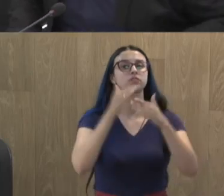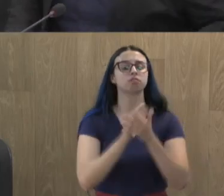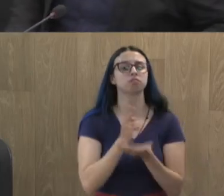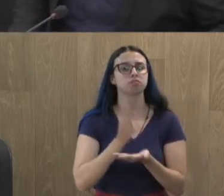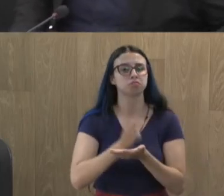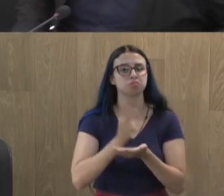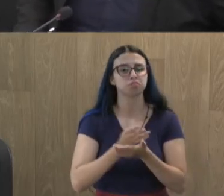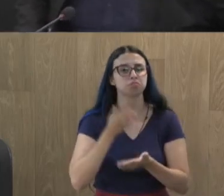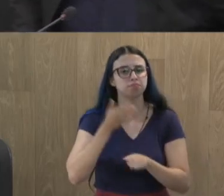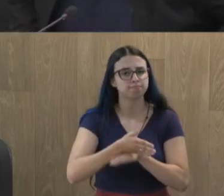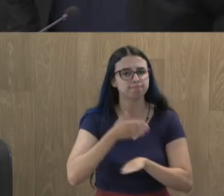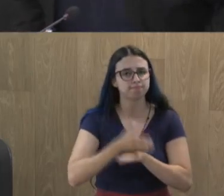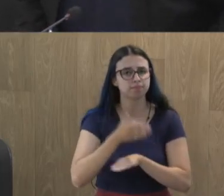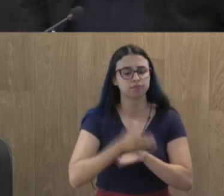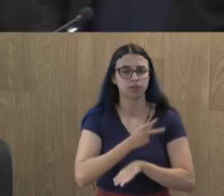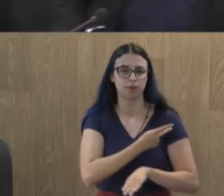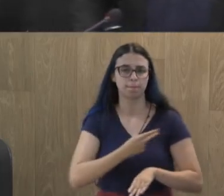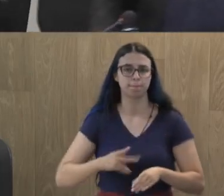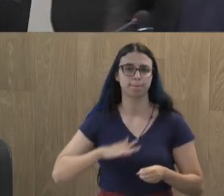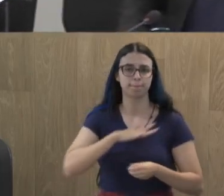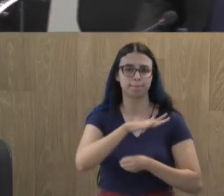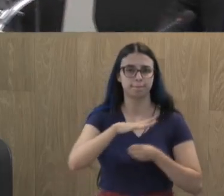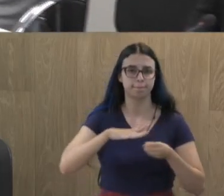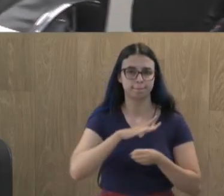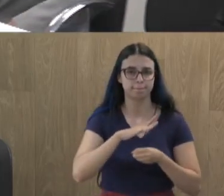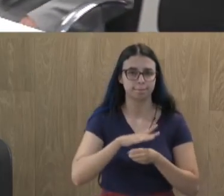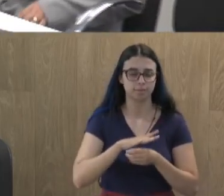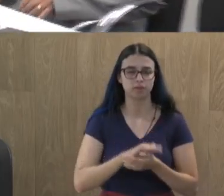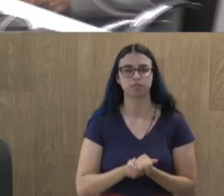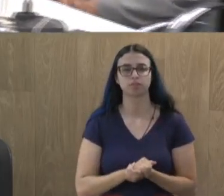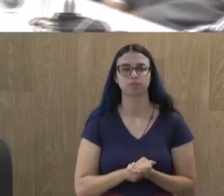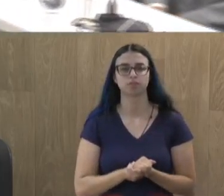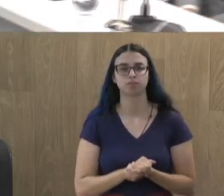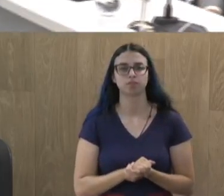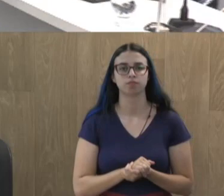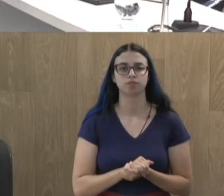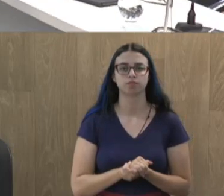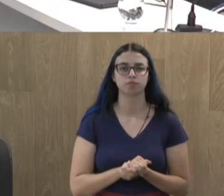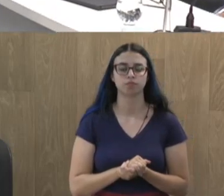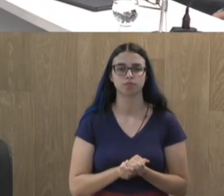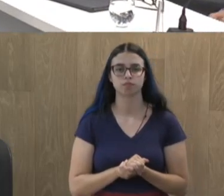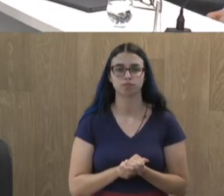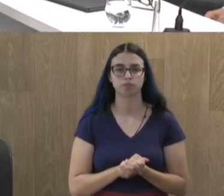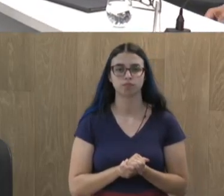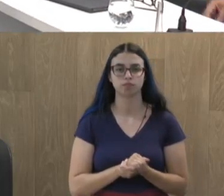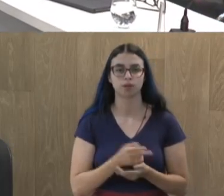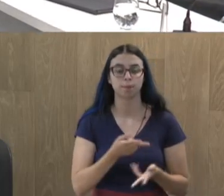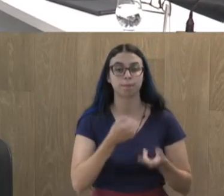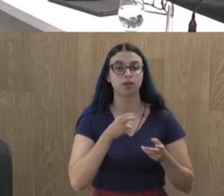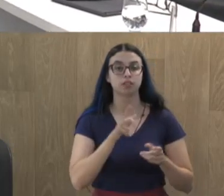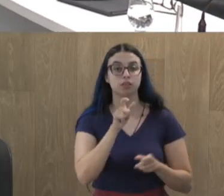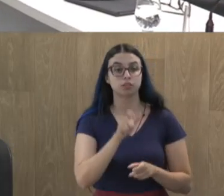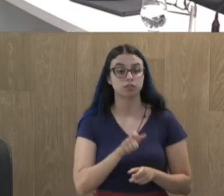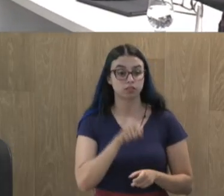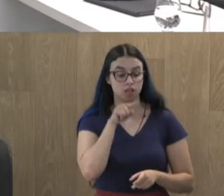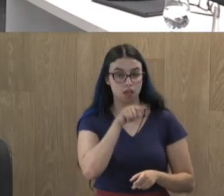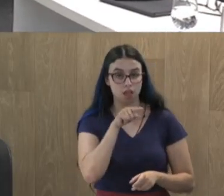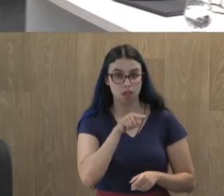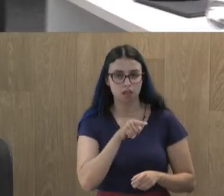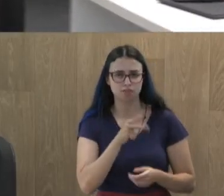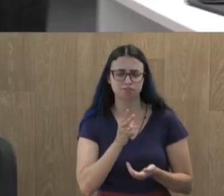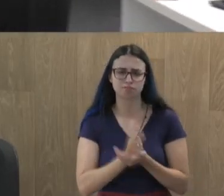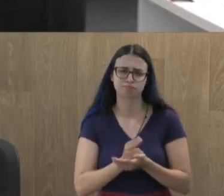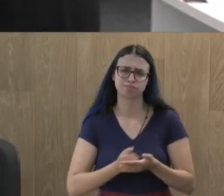presidências de bairro, diretamente ou indiretamente, ressalta-se o empenho e participação nas seguintes